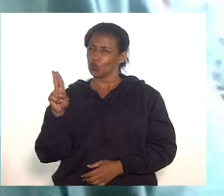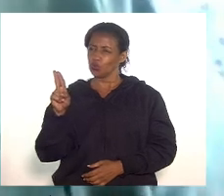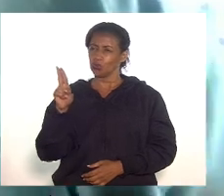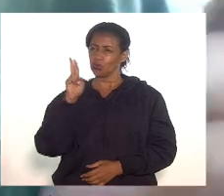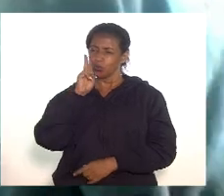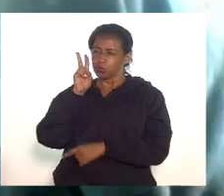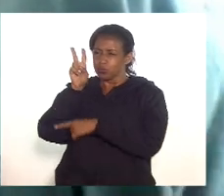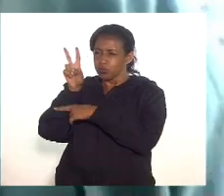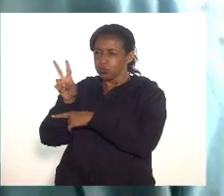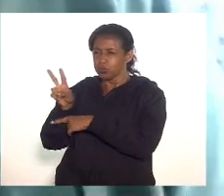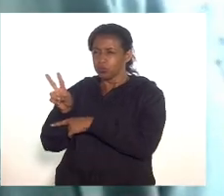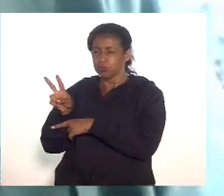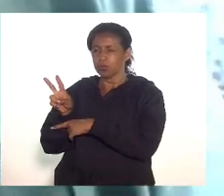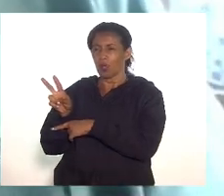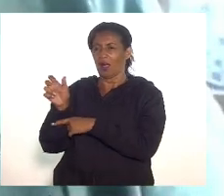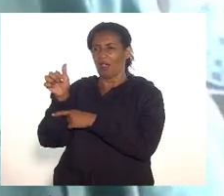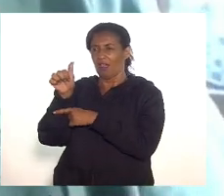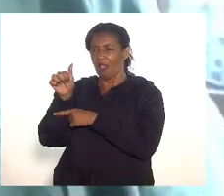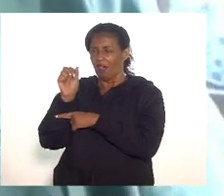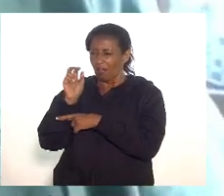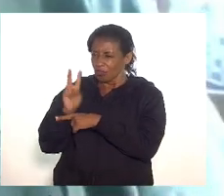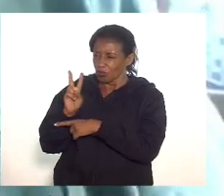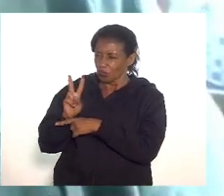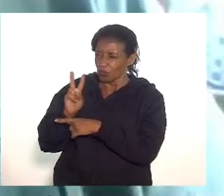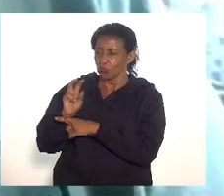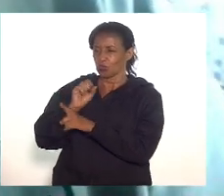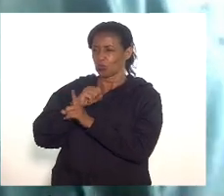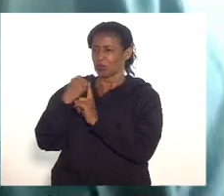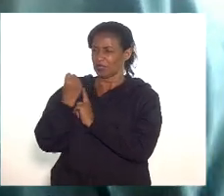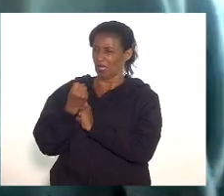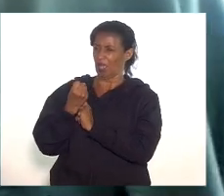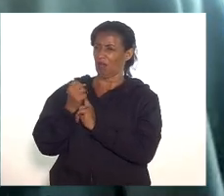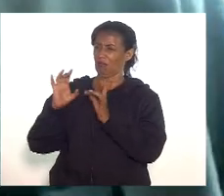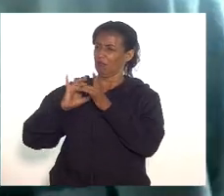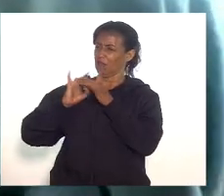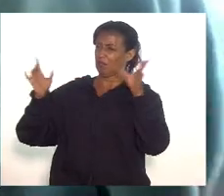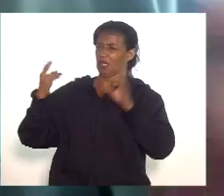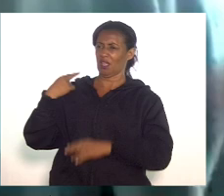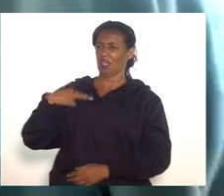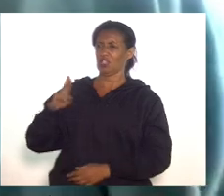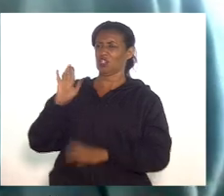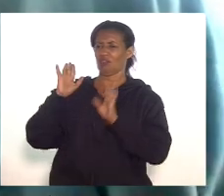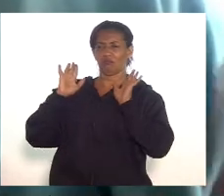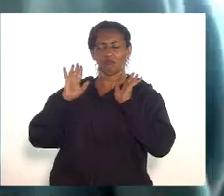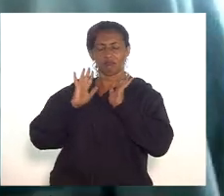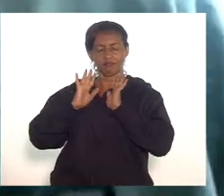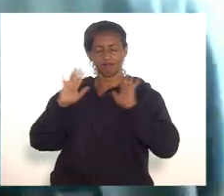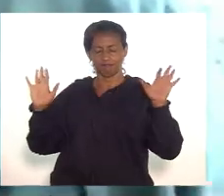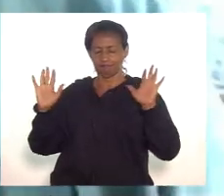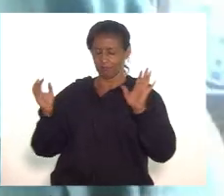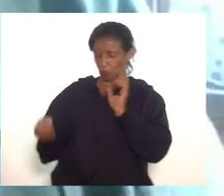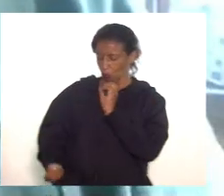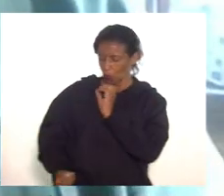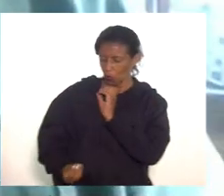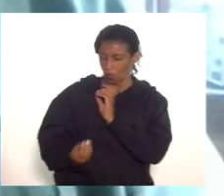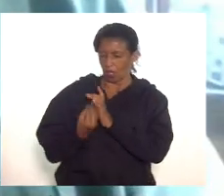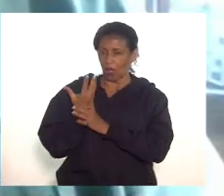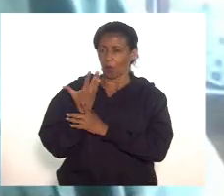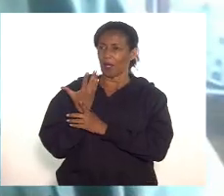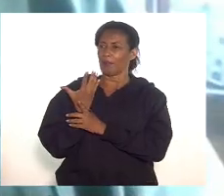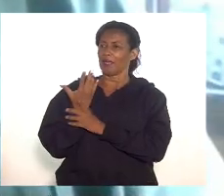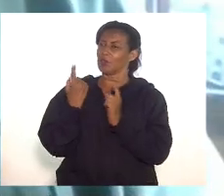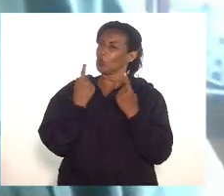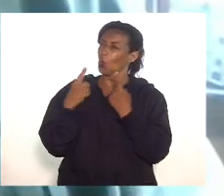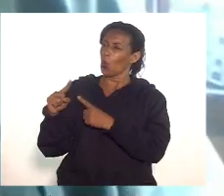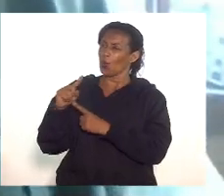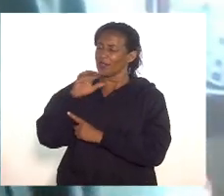assistência social, que defende a liberdade religiosa, se insurgir contra a violência em relação aos